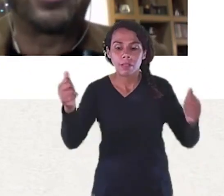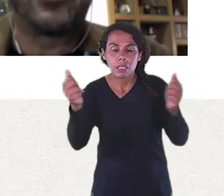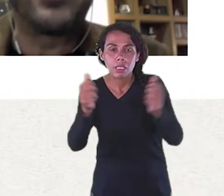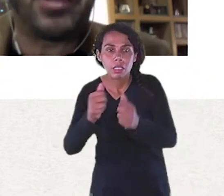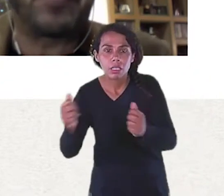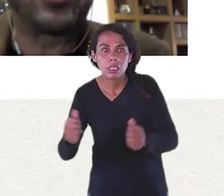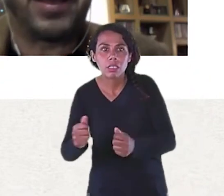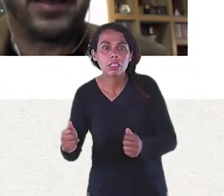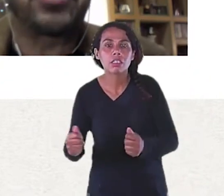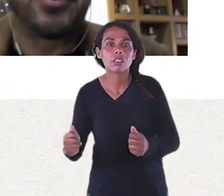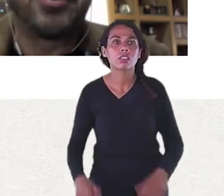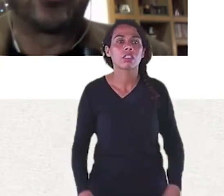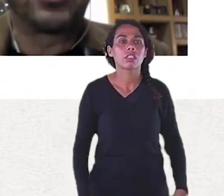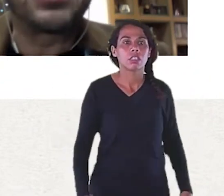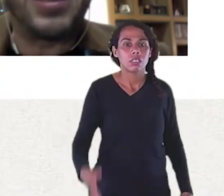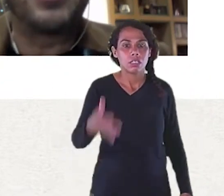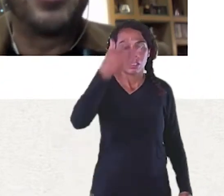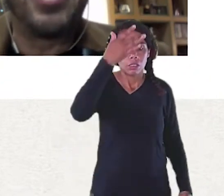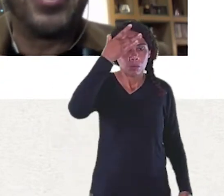projeta para ele.